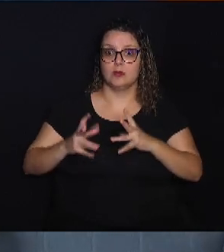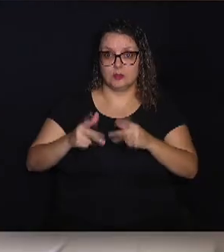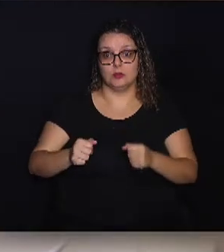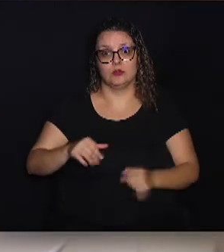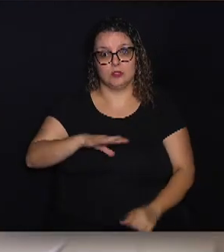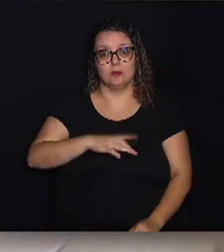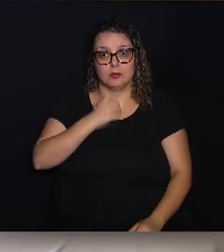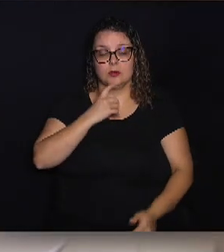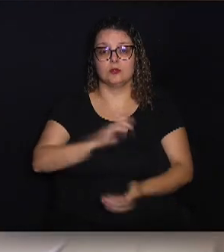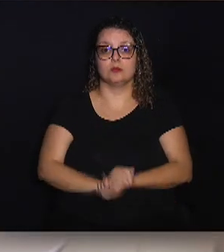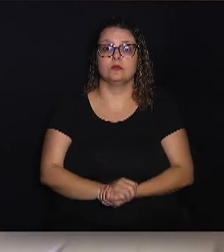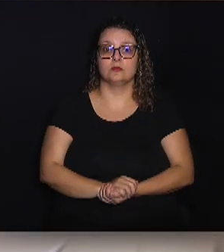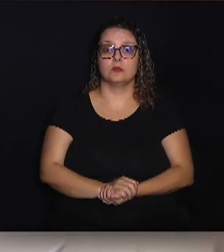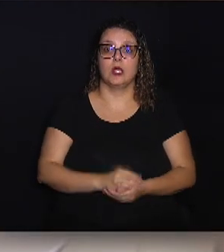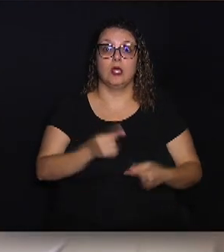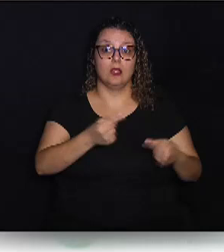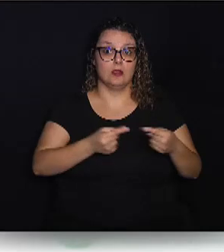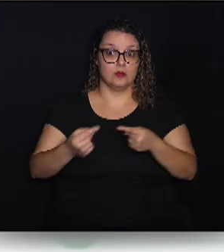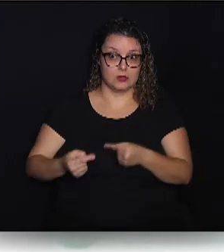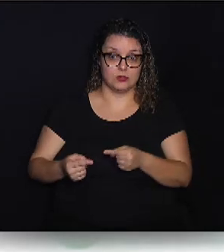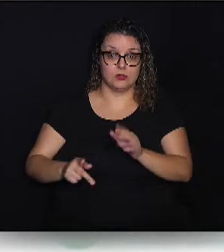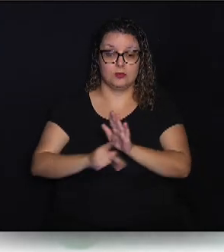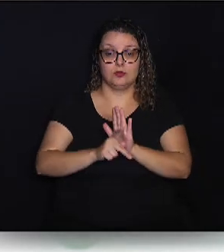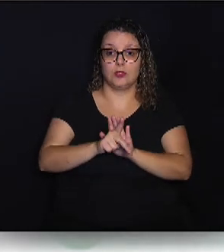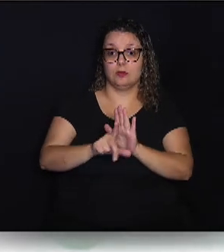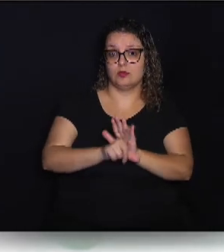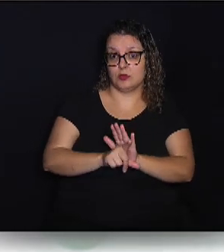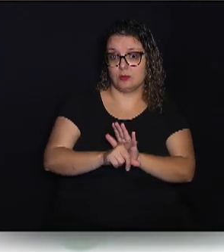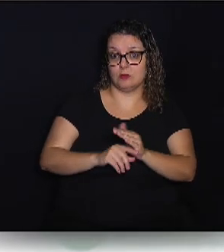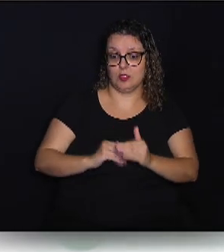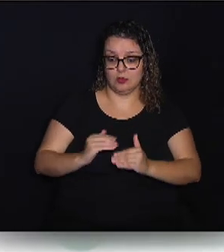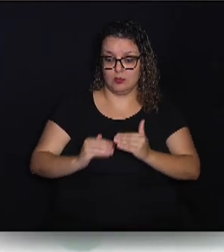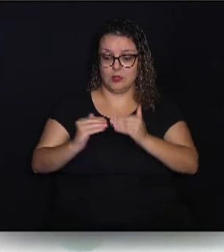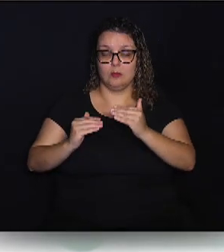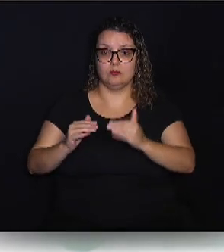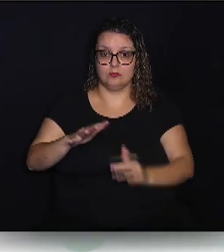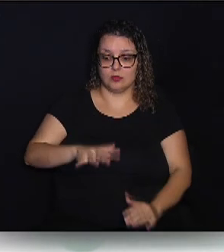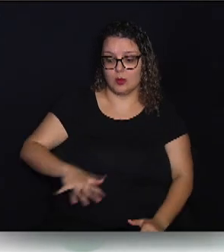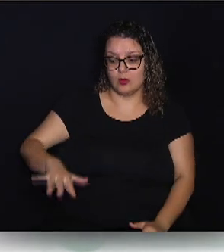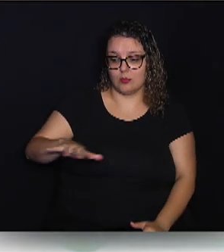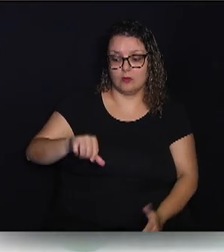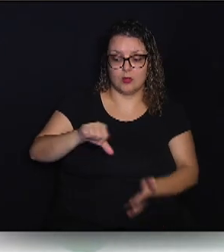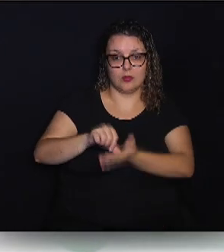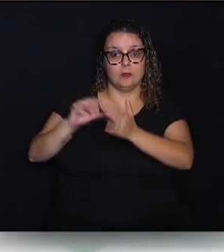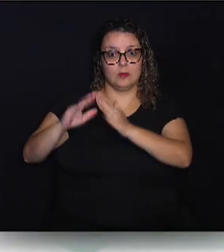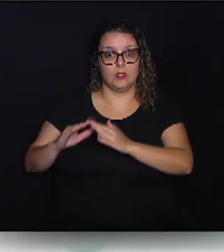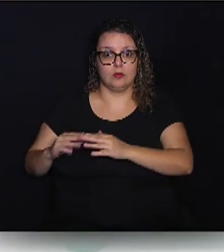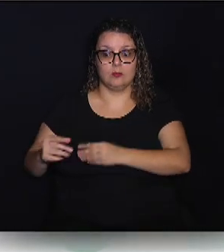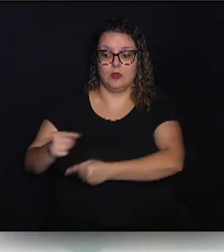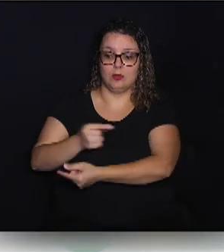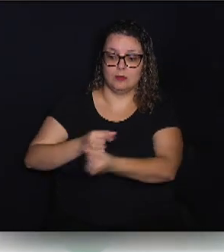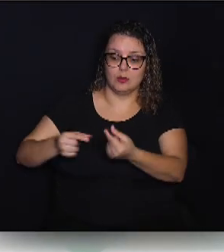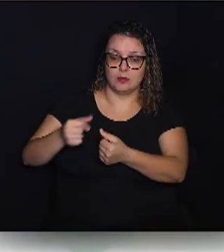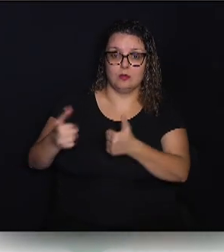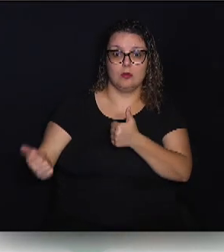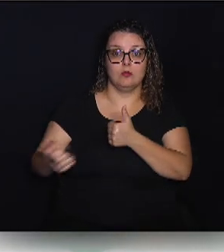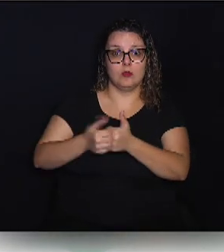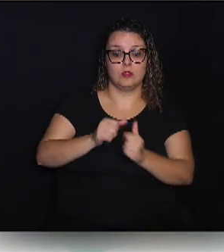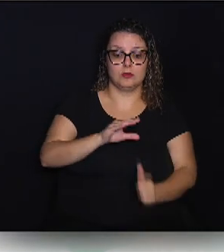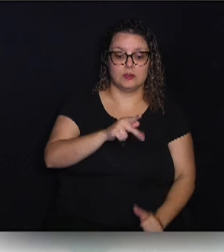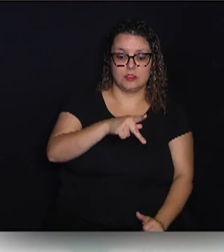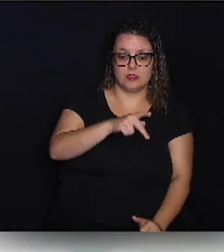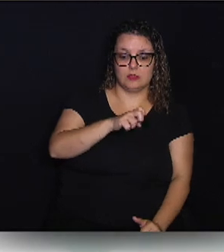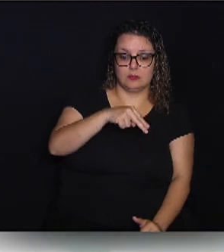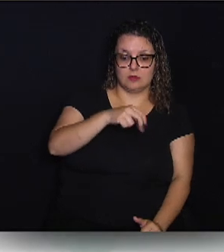As discussões sobre o projeto que prevê a construção de um polo residencial e comercial próximo ao CNPEN e